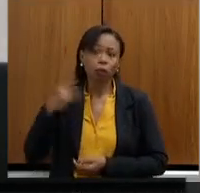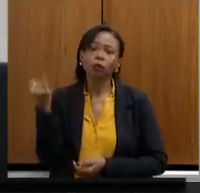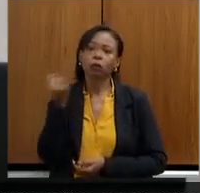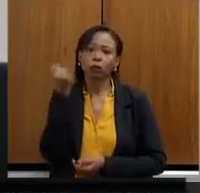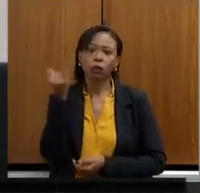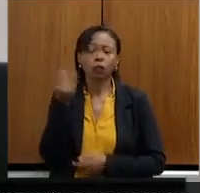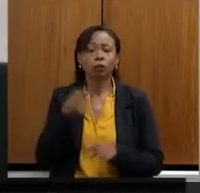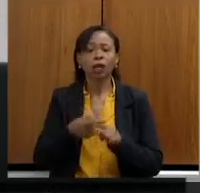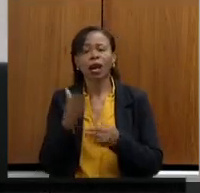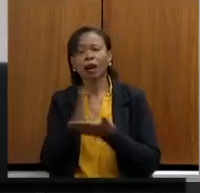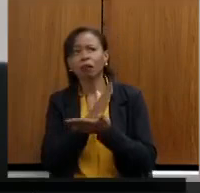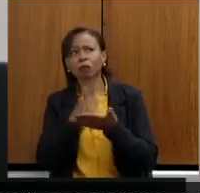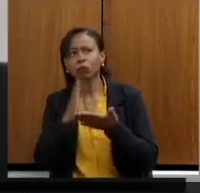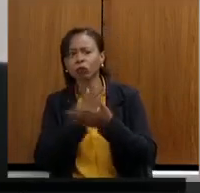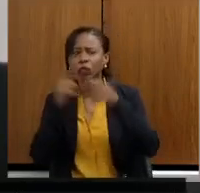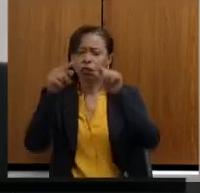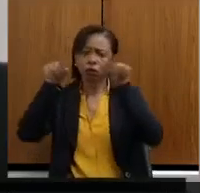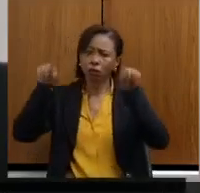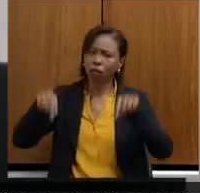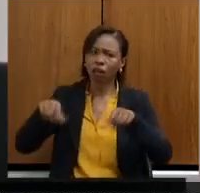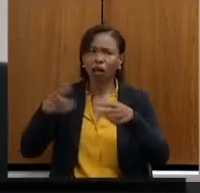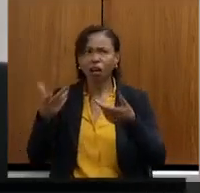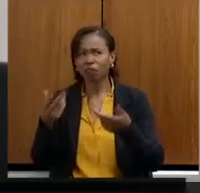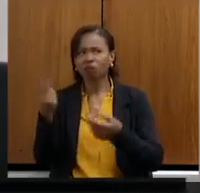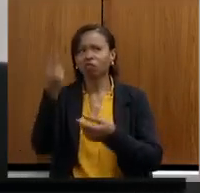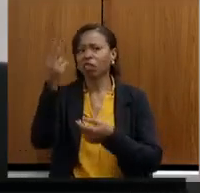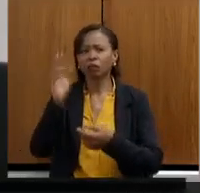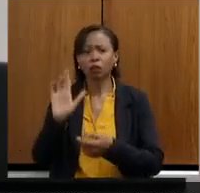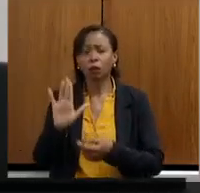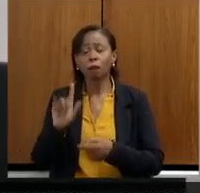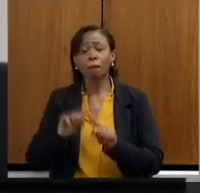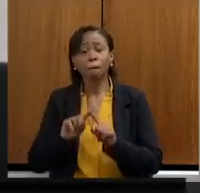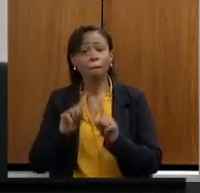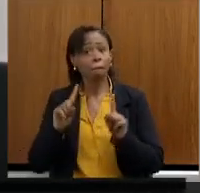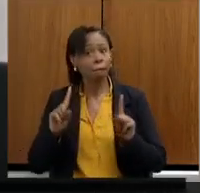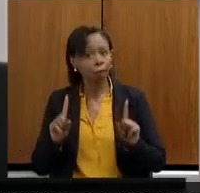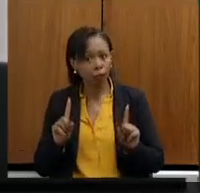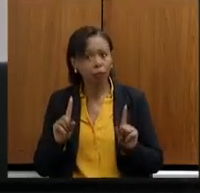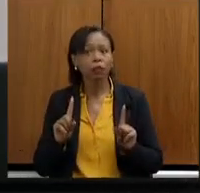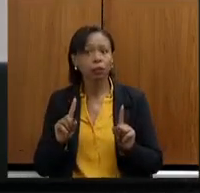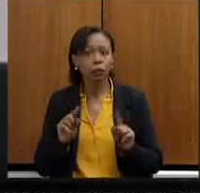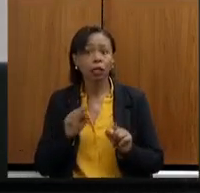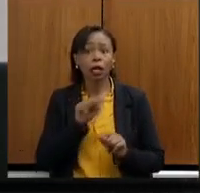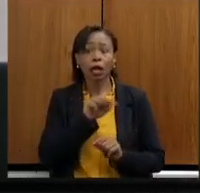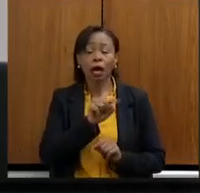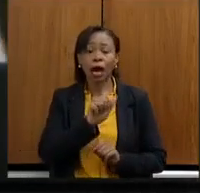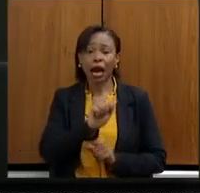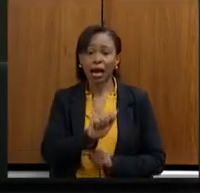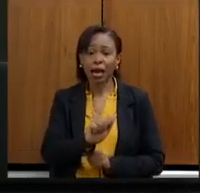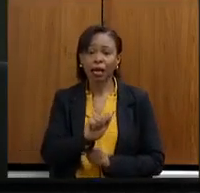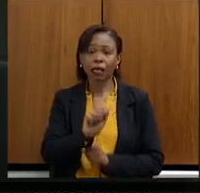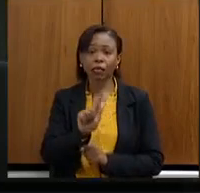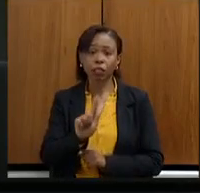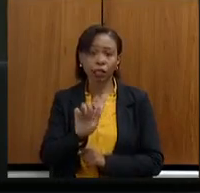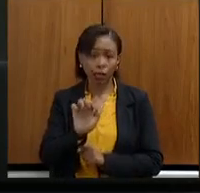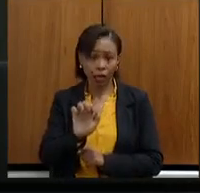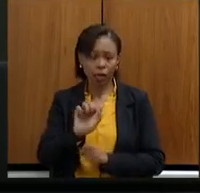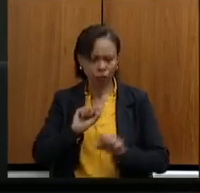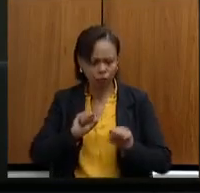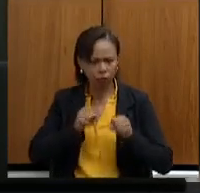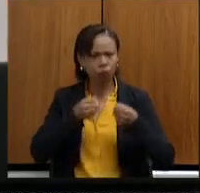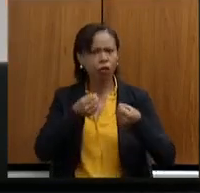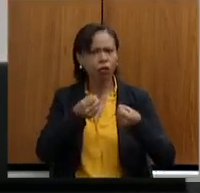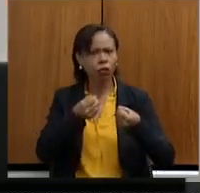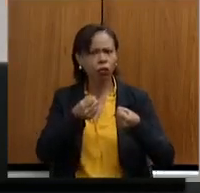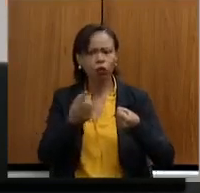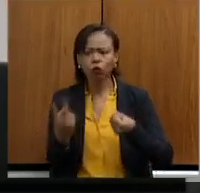algum servidor não tem muita significância, mas o posicionamento da AGE na defesa dos dois servidores,